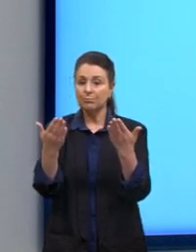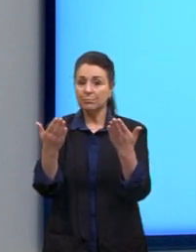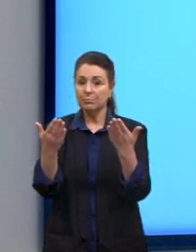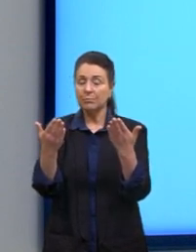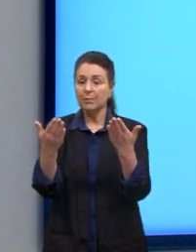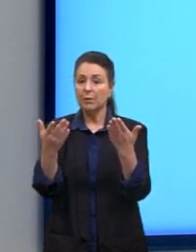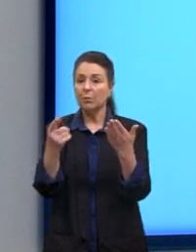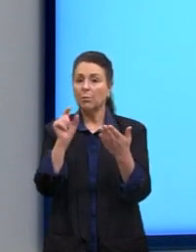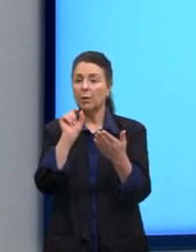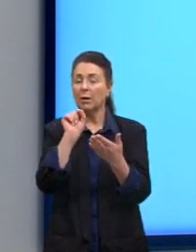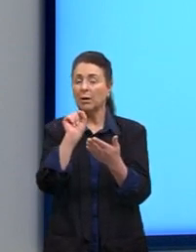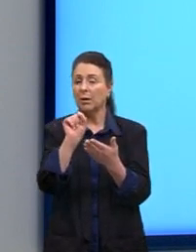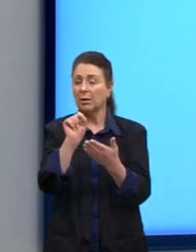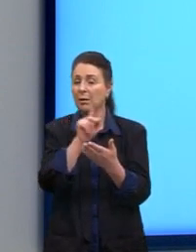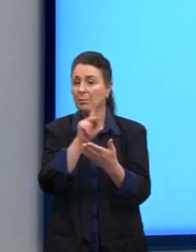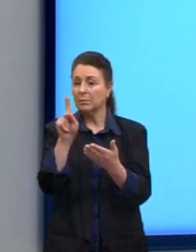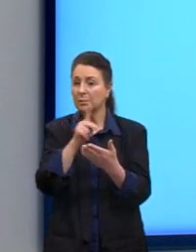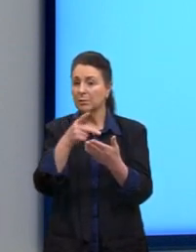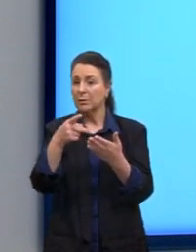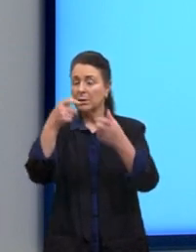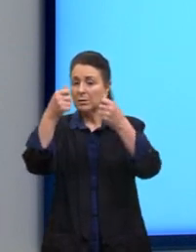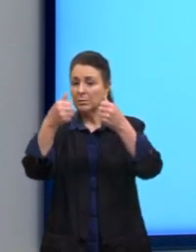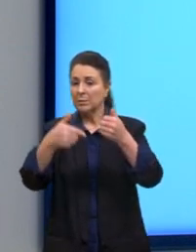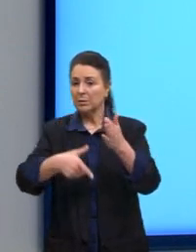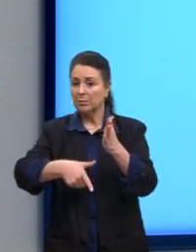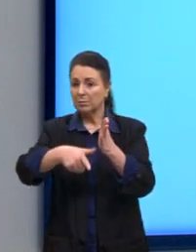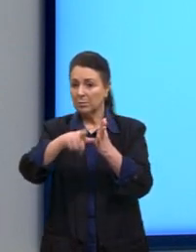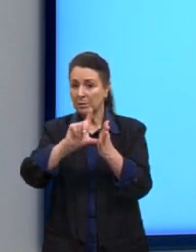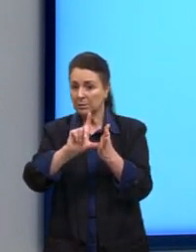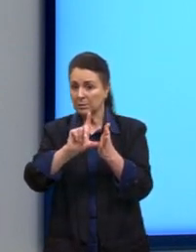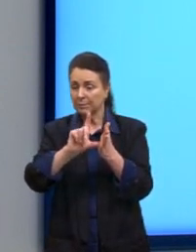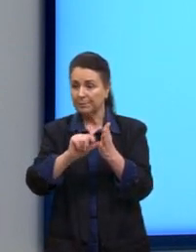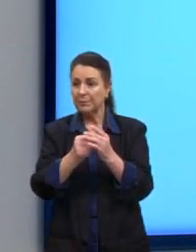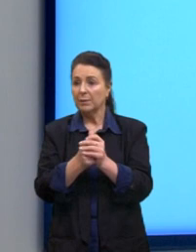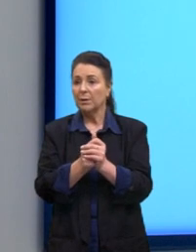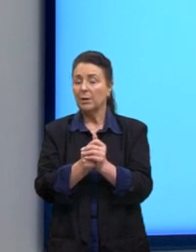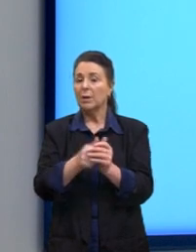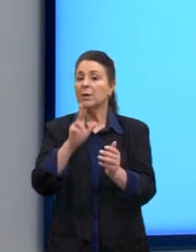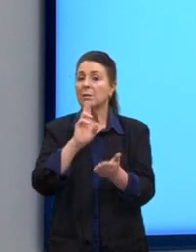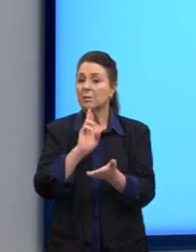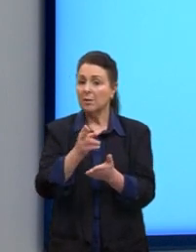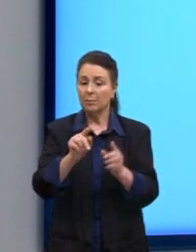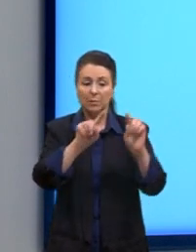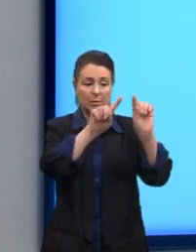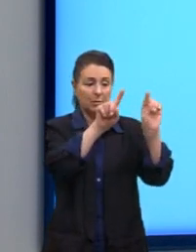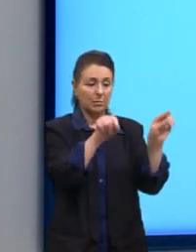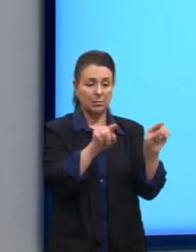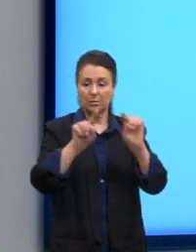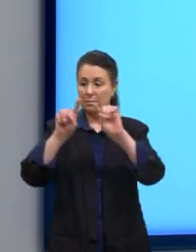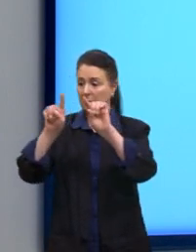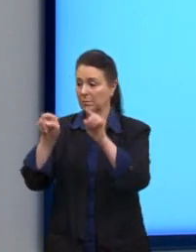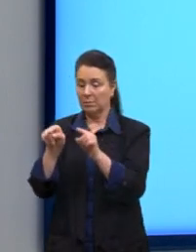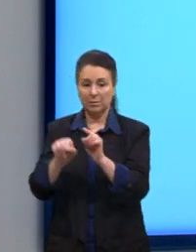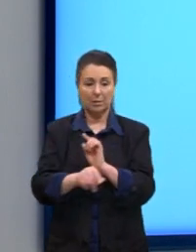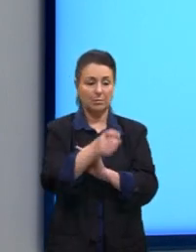expressãozinha que eu falei para vocês agora. Nós sempre vamos ter, nos parênteses, tá? O X menos